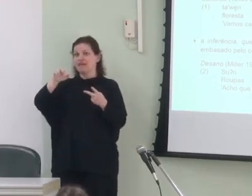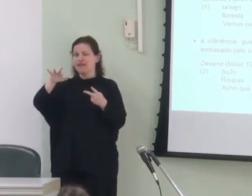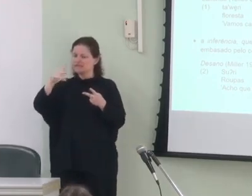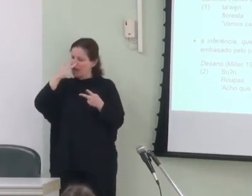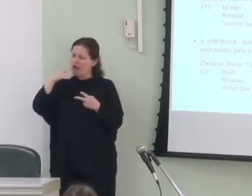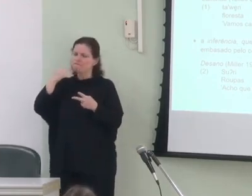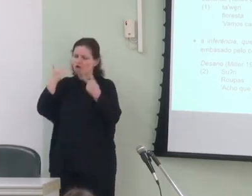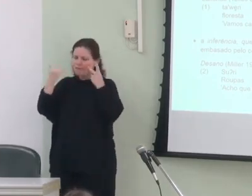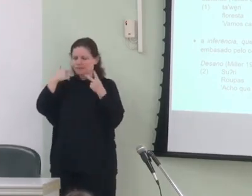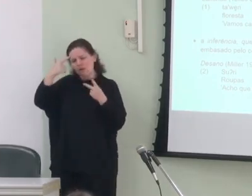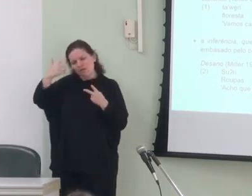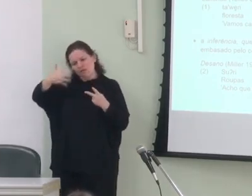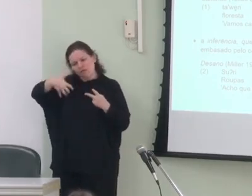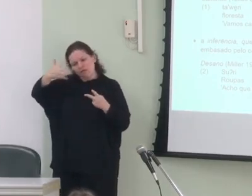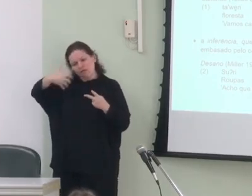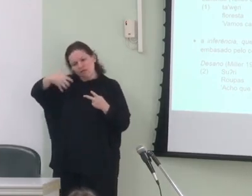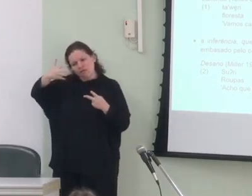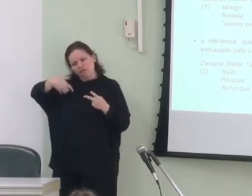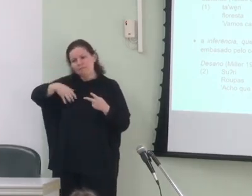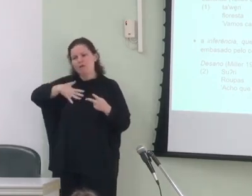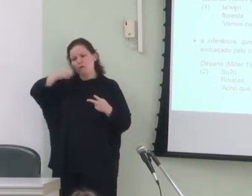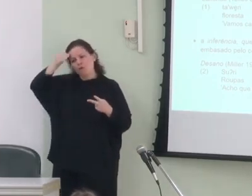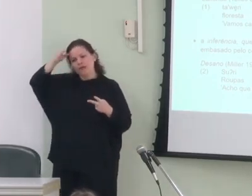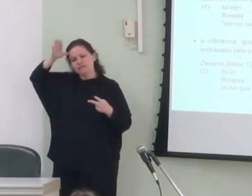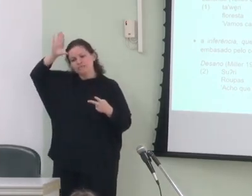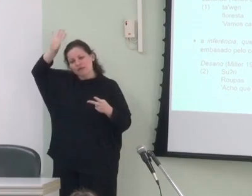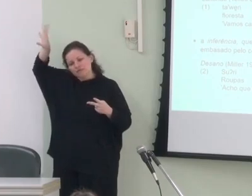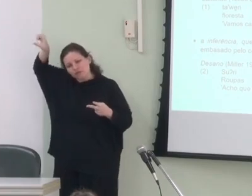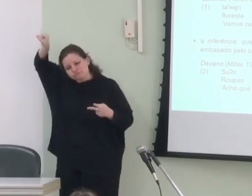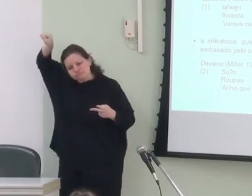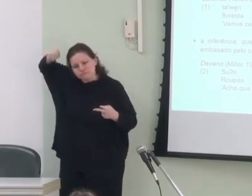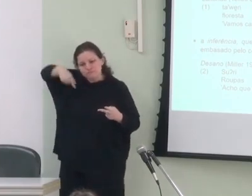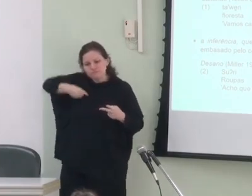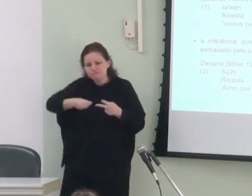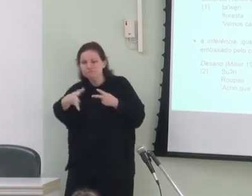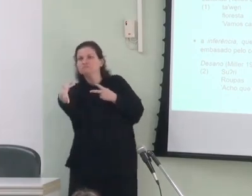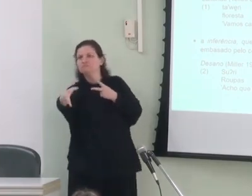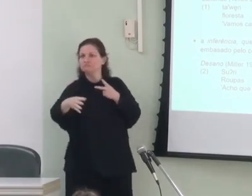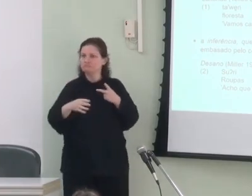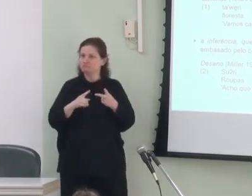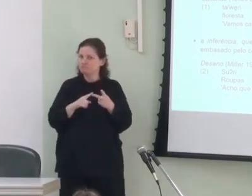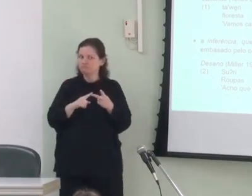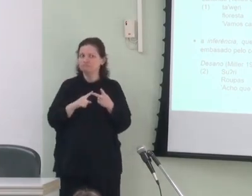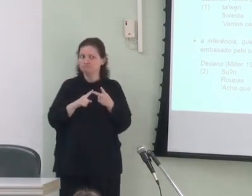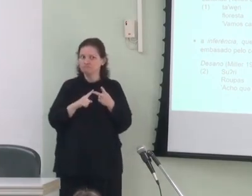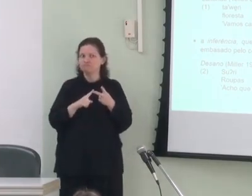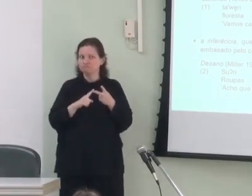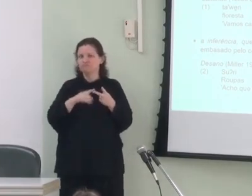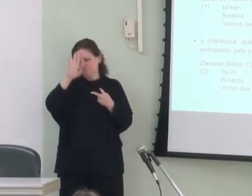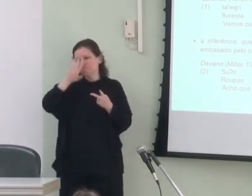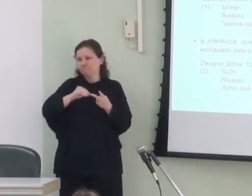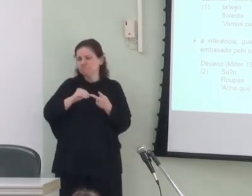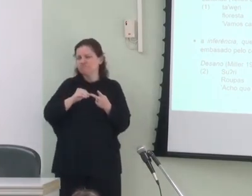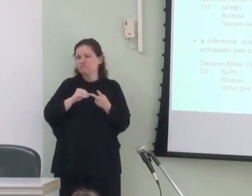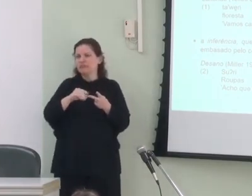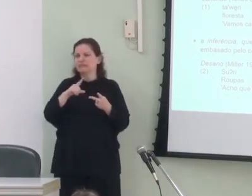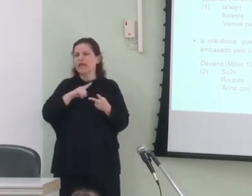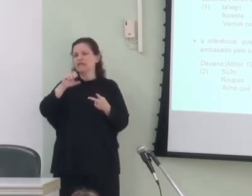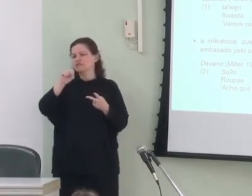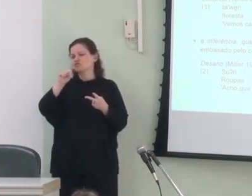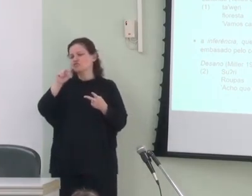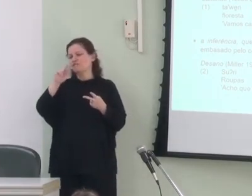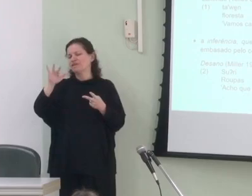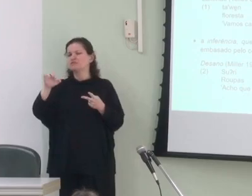fruto de um raciocínio embasado pelo conhecimento existente do falante e a gente tem o sufixo com